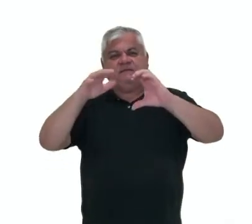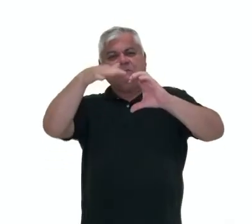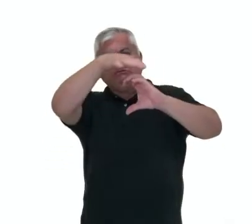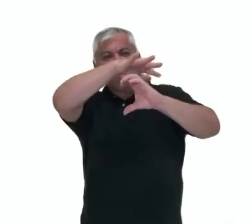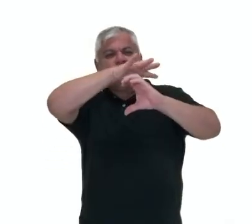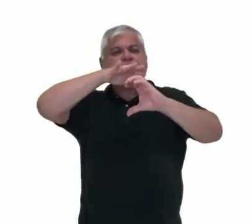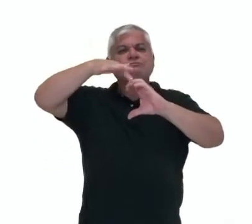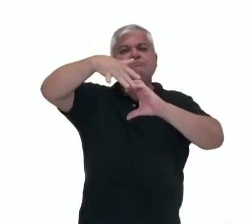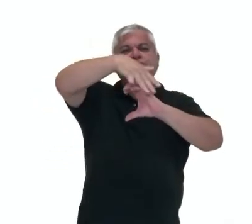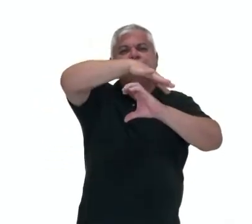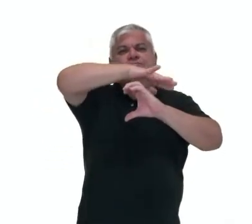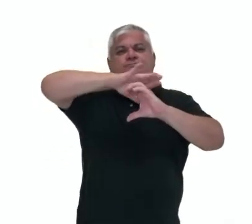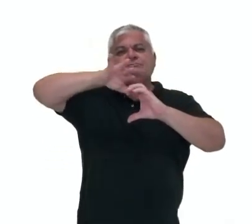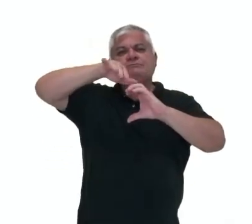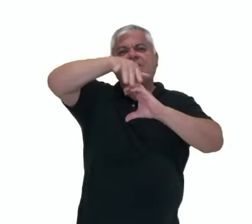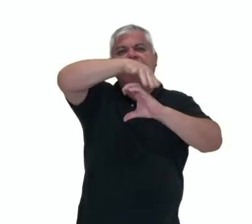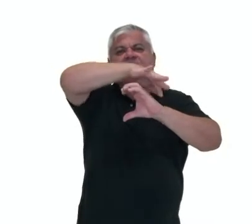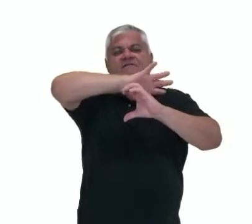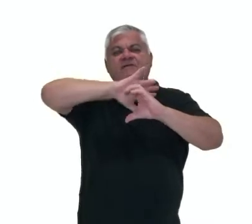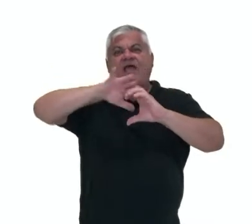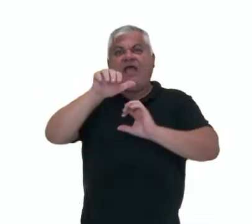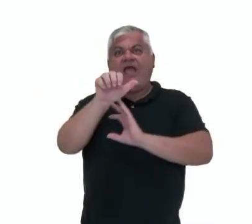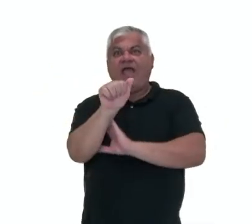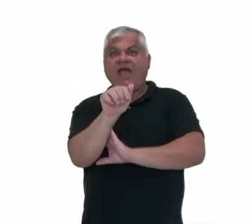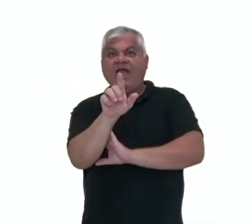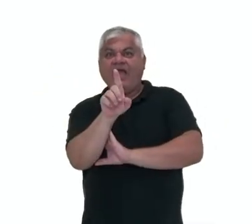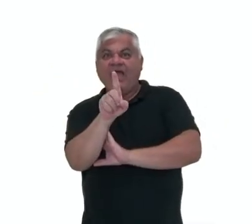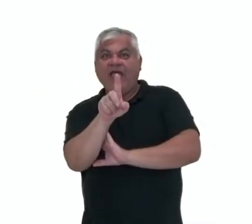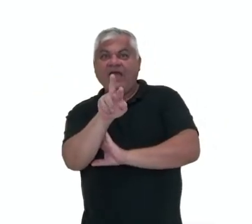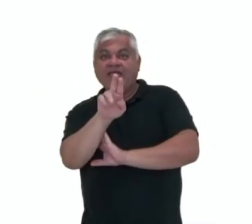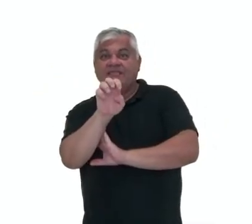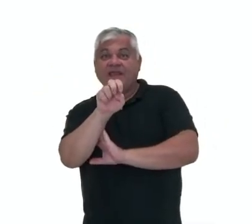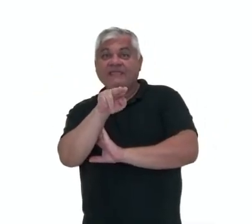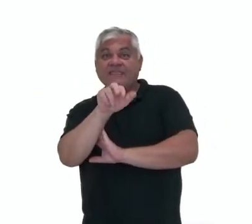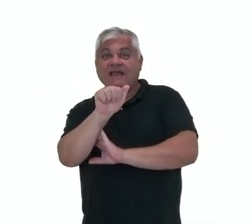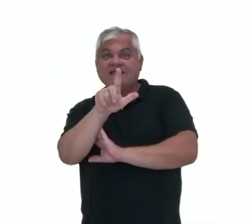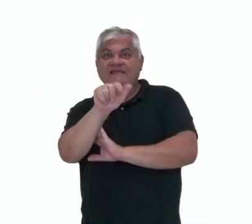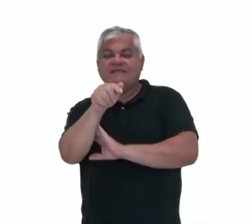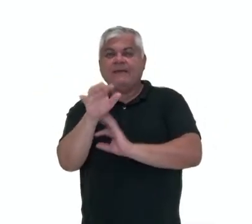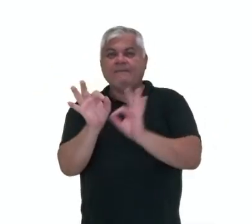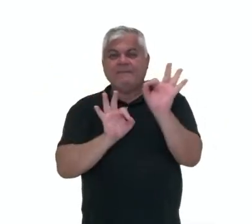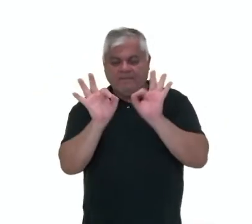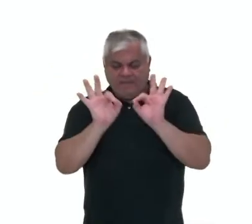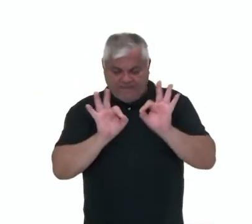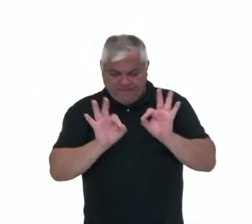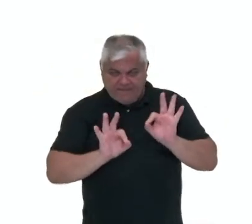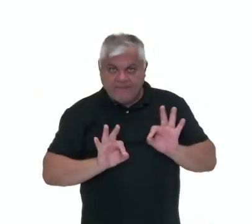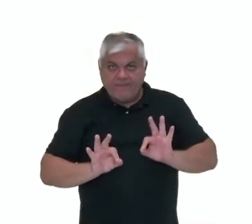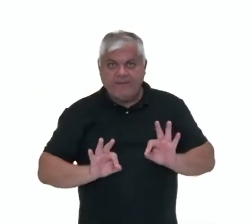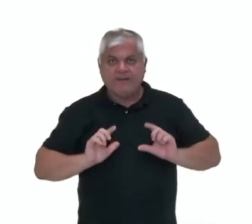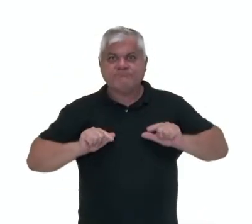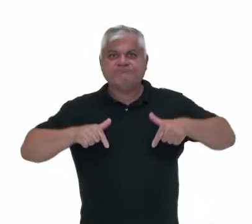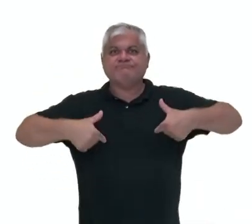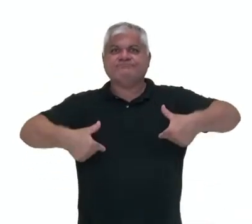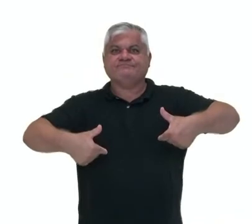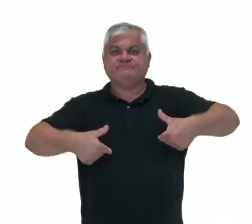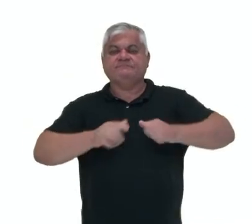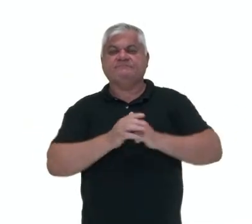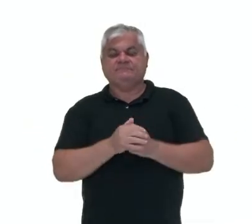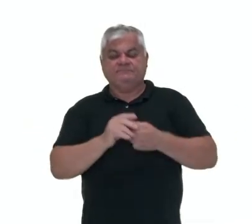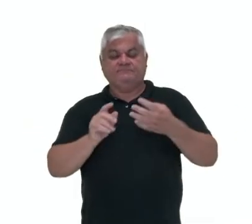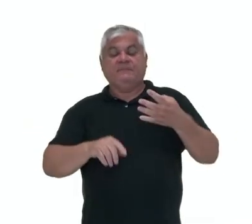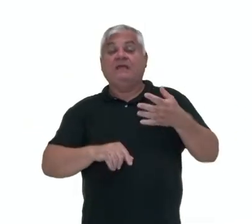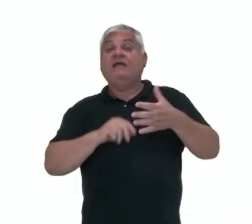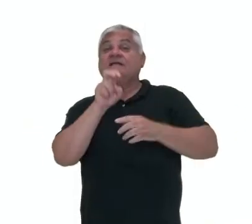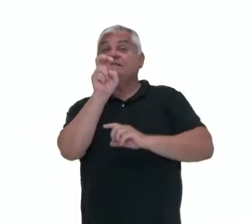produzem adrenalina, que é aquele hormônio que prepara o corpo para uma ação. E o pâncreas,